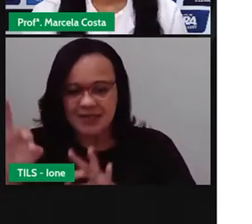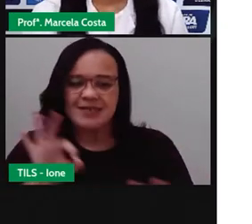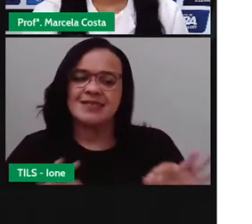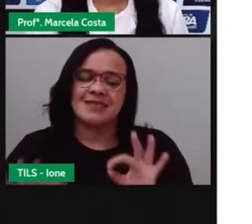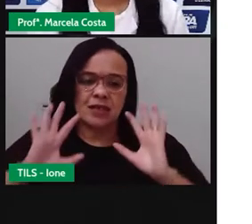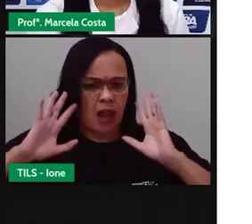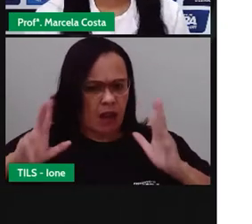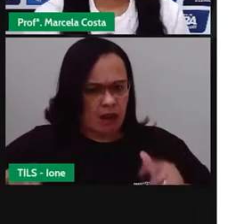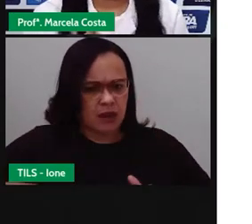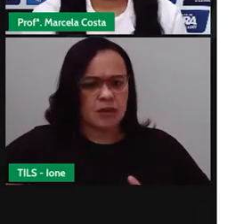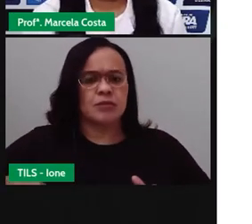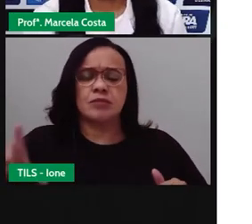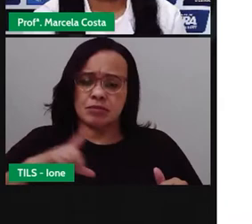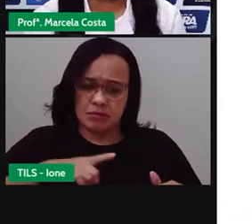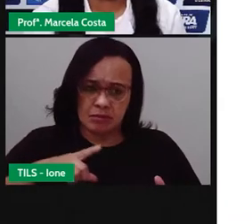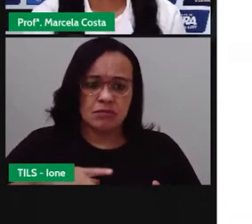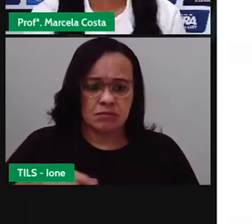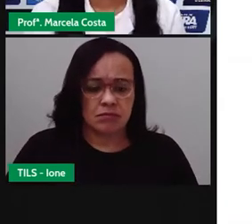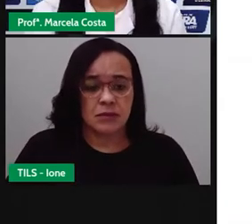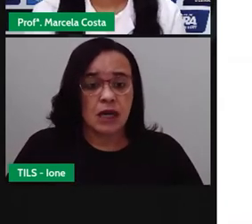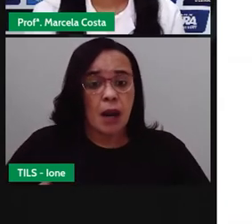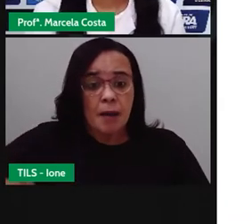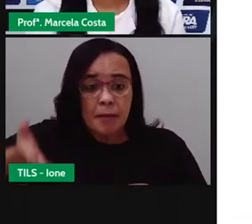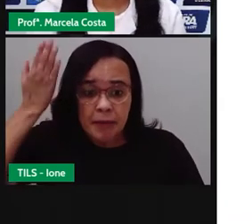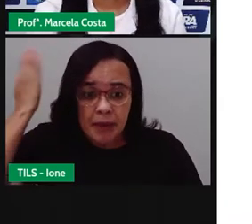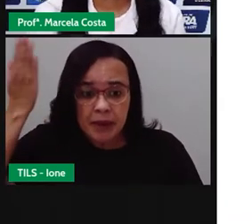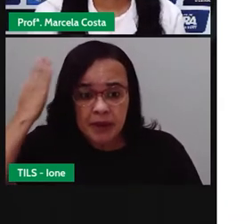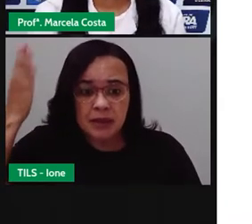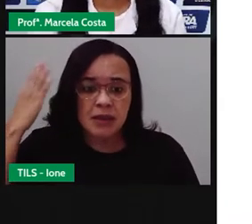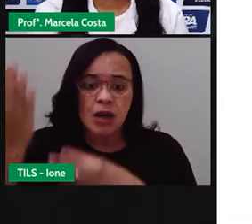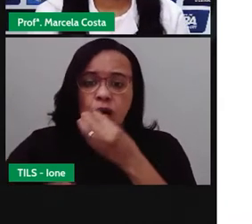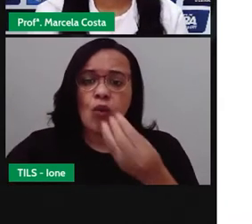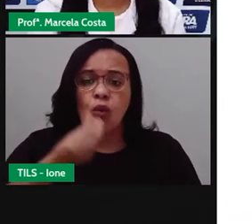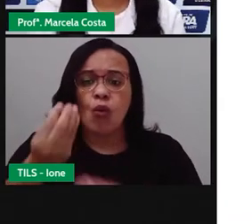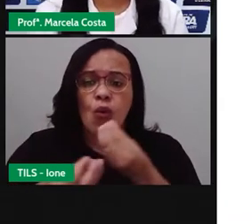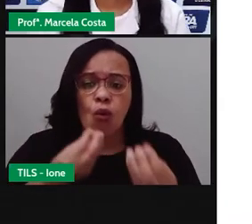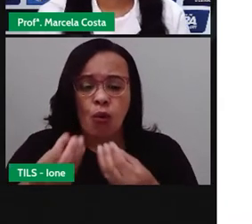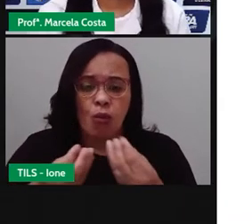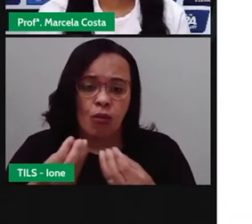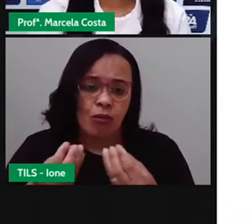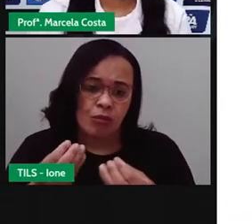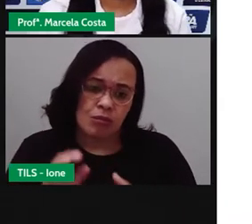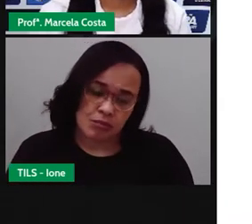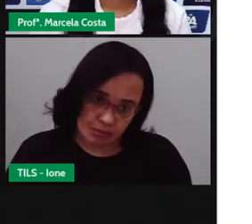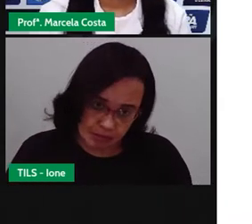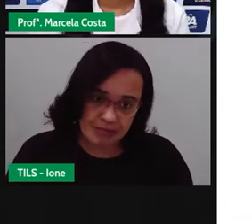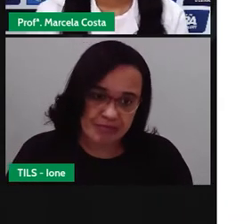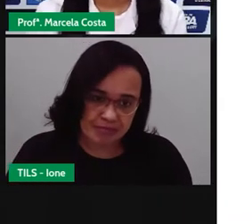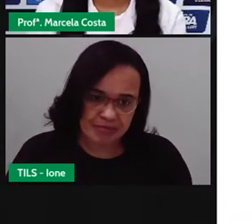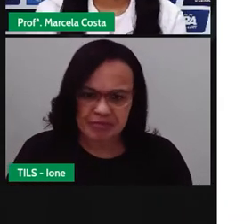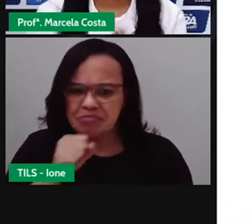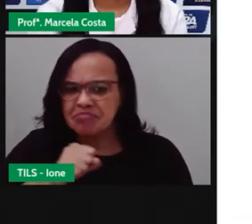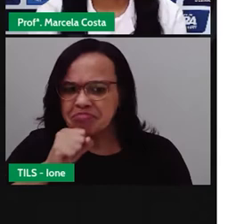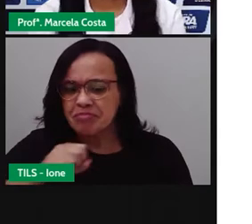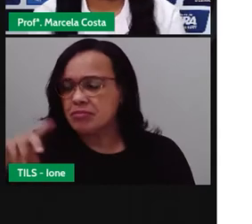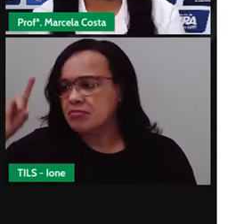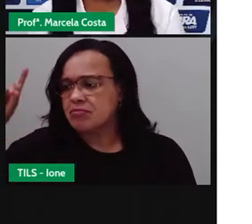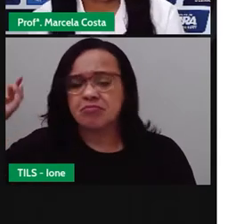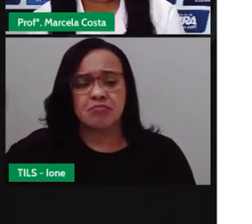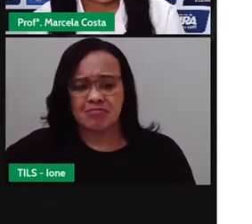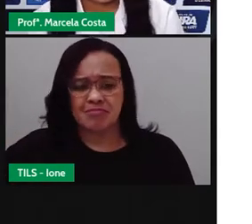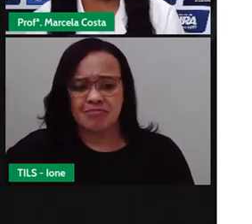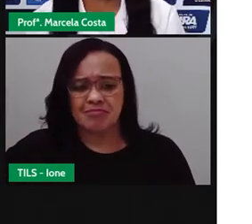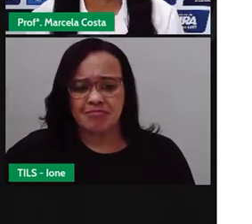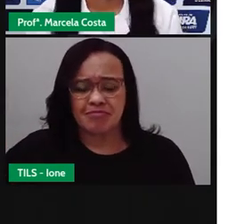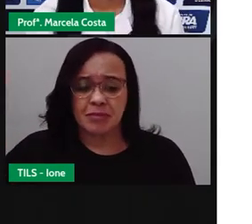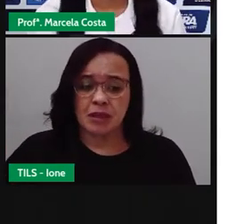Olha como ele era! Essas são imagens antigas do Centro de Abastecimento. Lá de quando ele